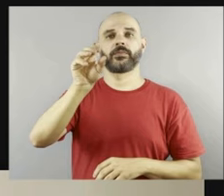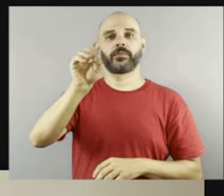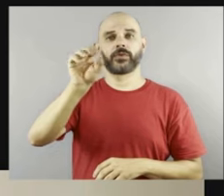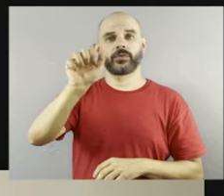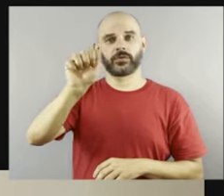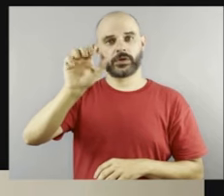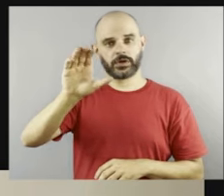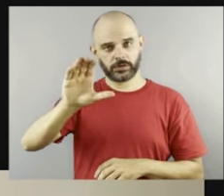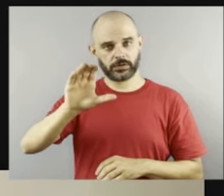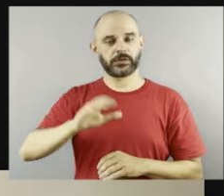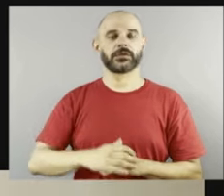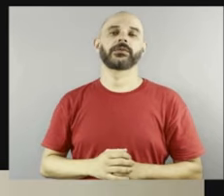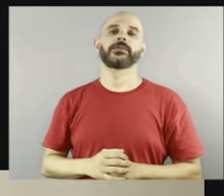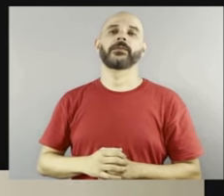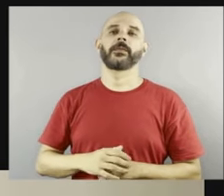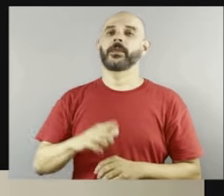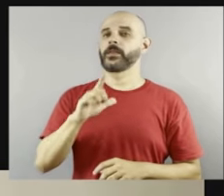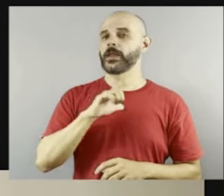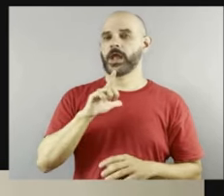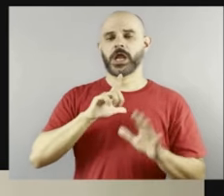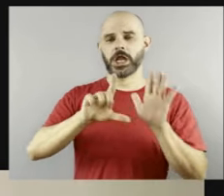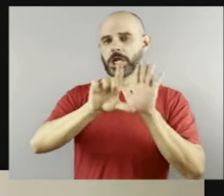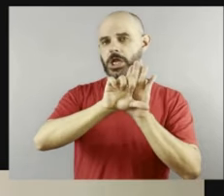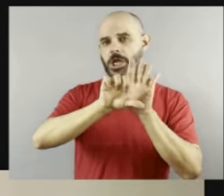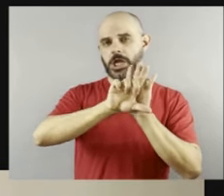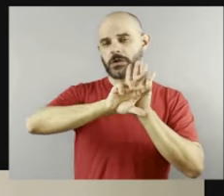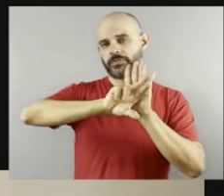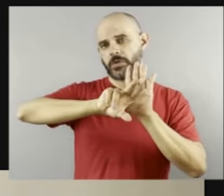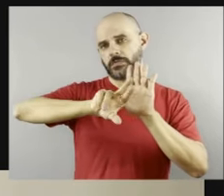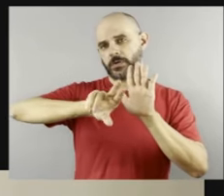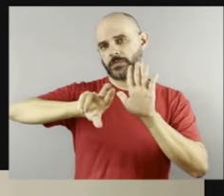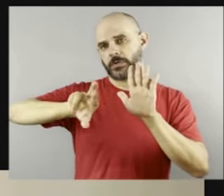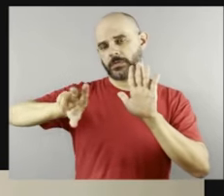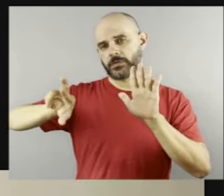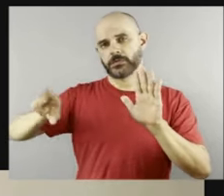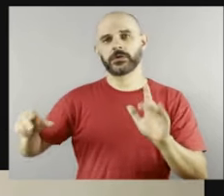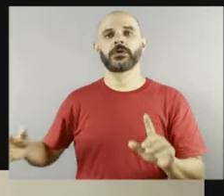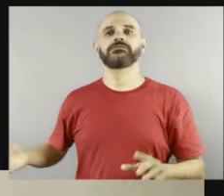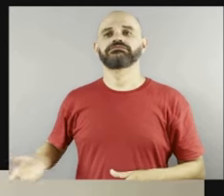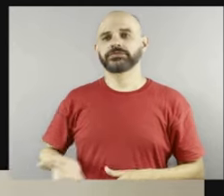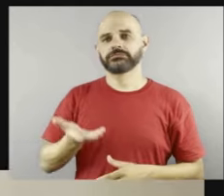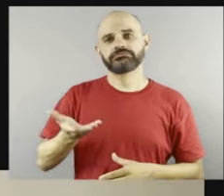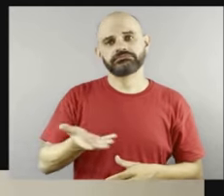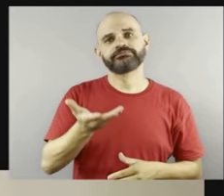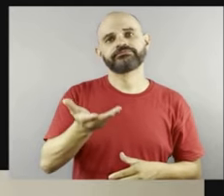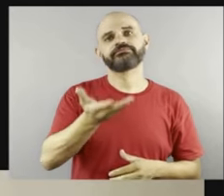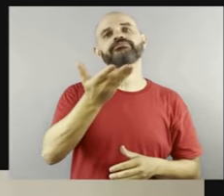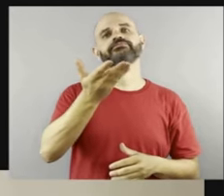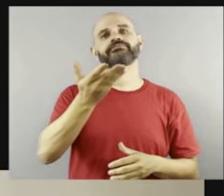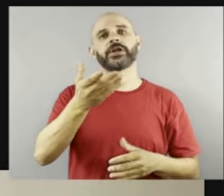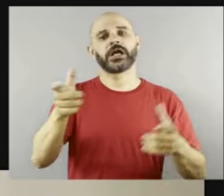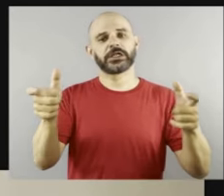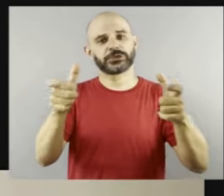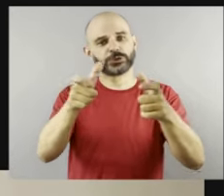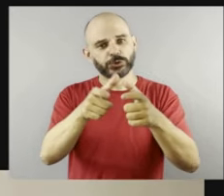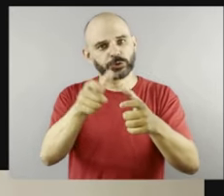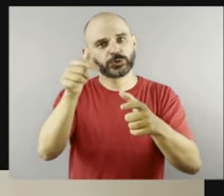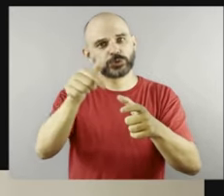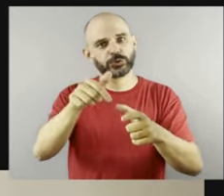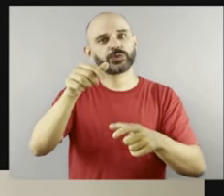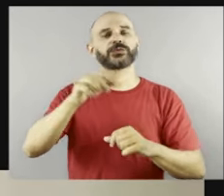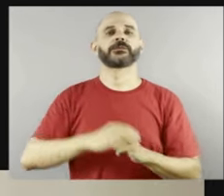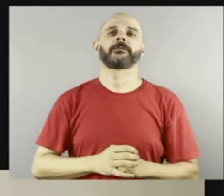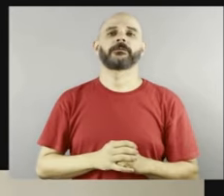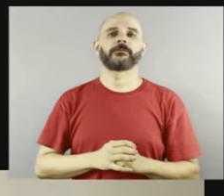leis que incentivam essas minorias estarem nos